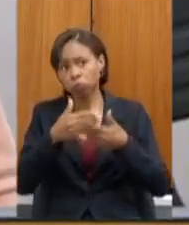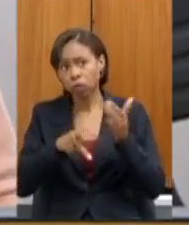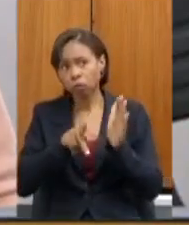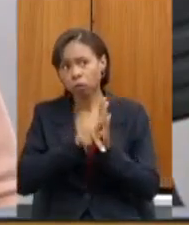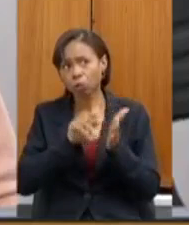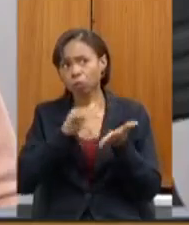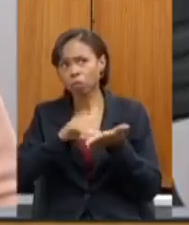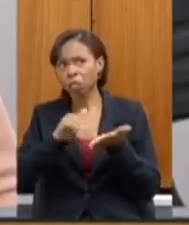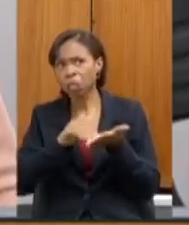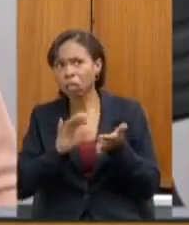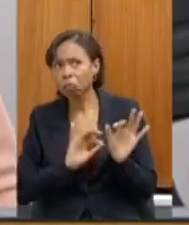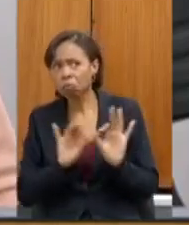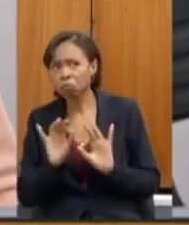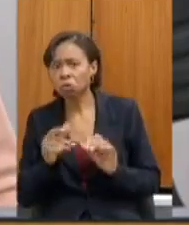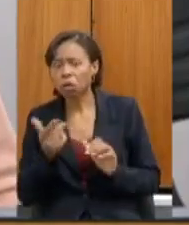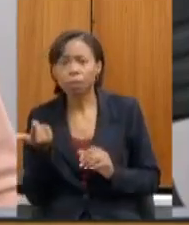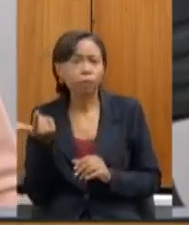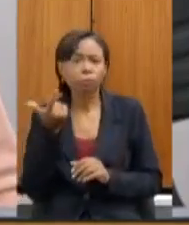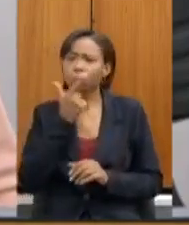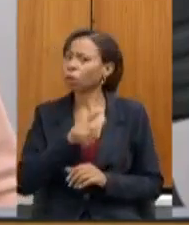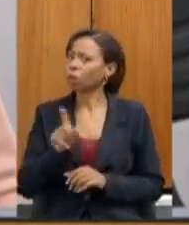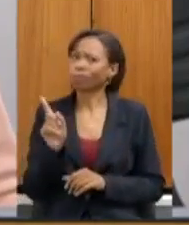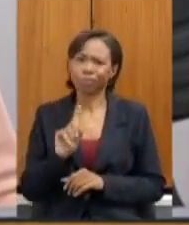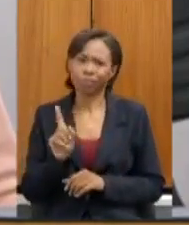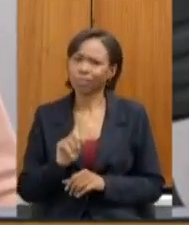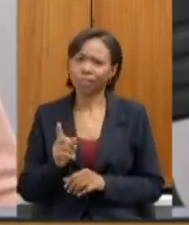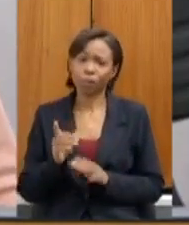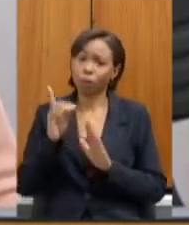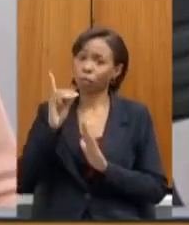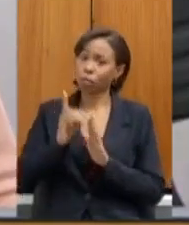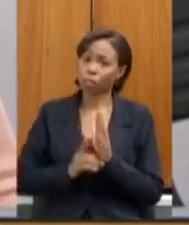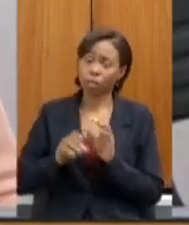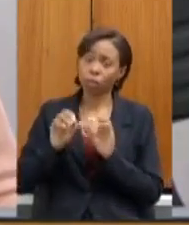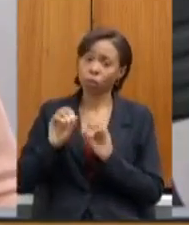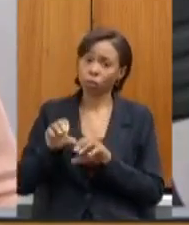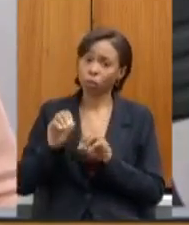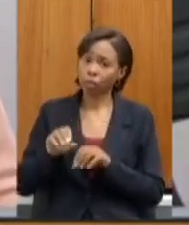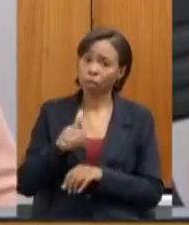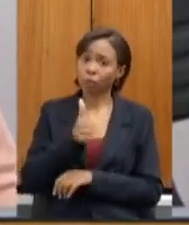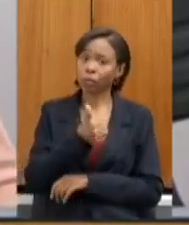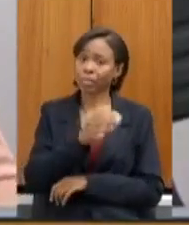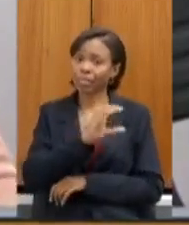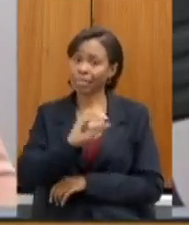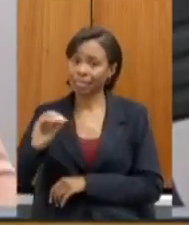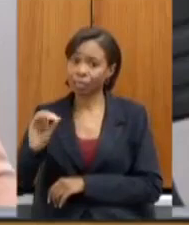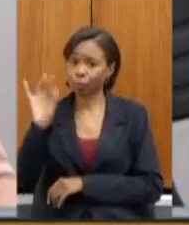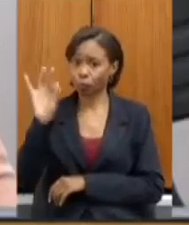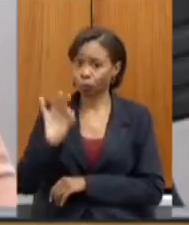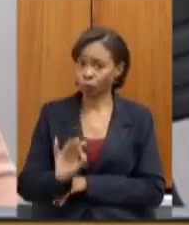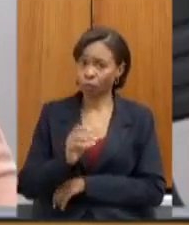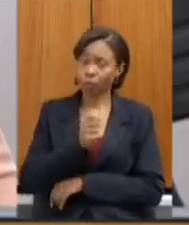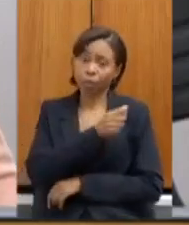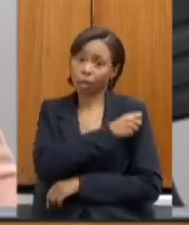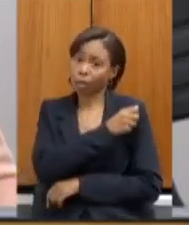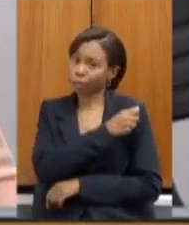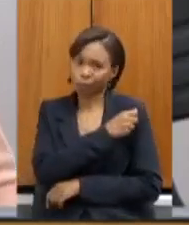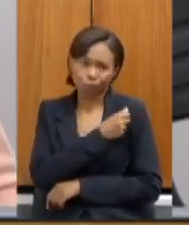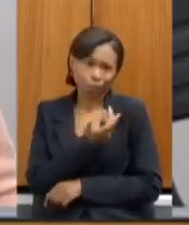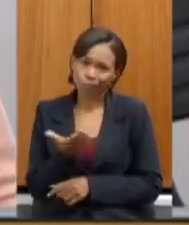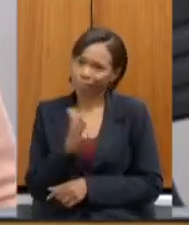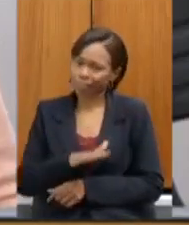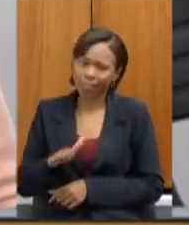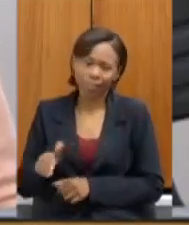não conseguiu dar o direito à educação a 100% das crianças e adolescentes mas eu